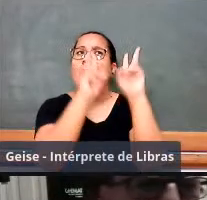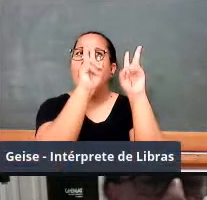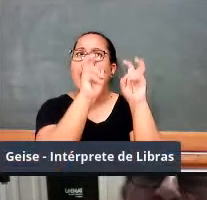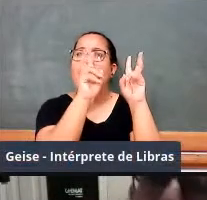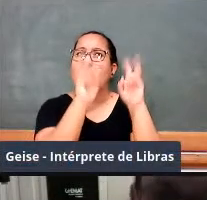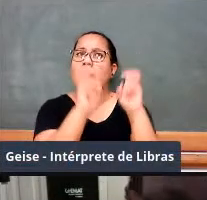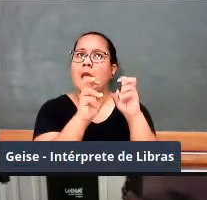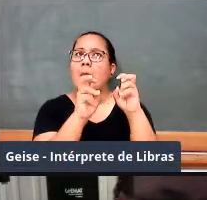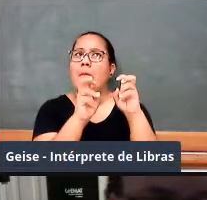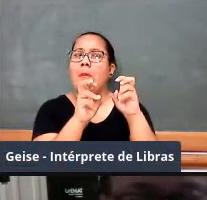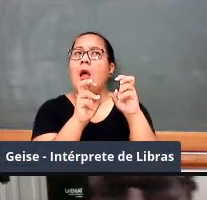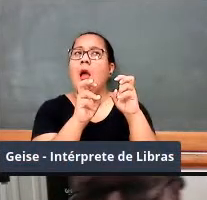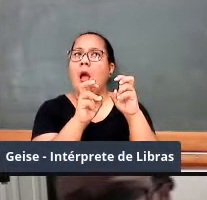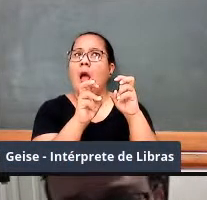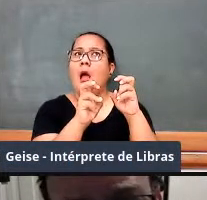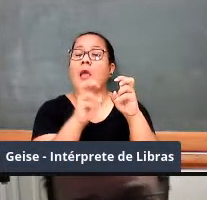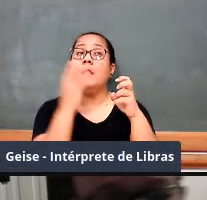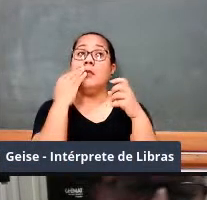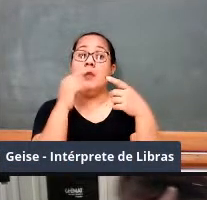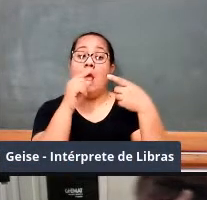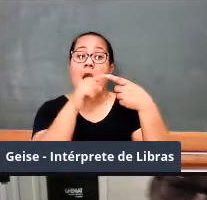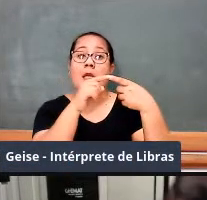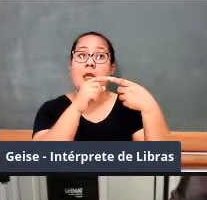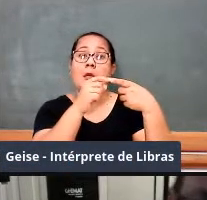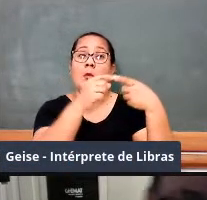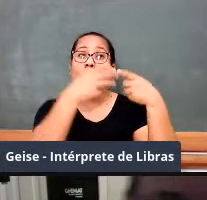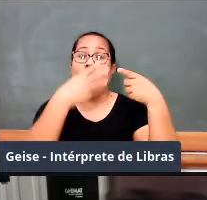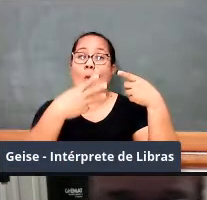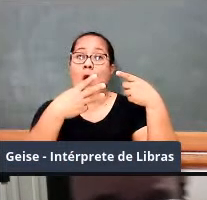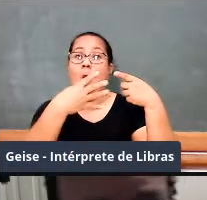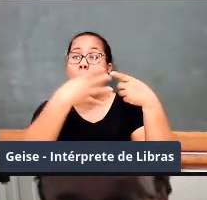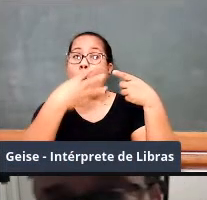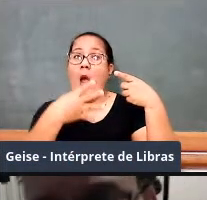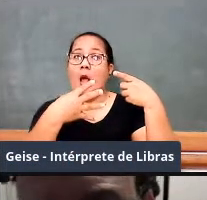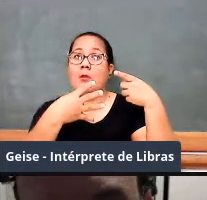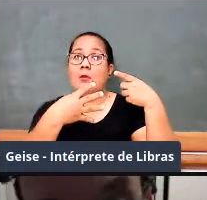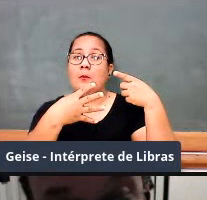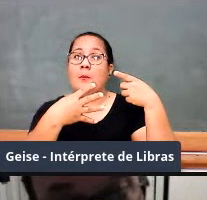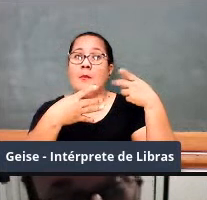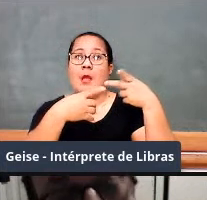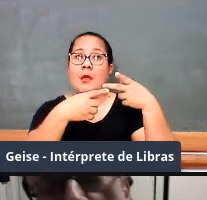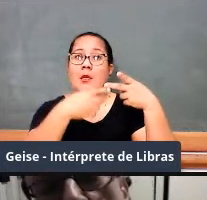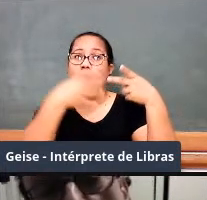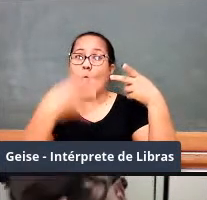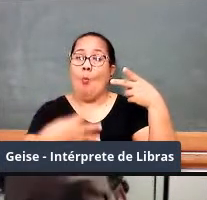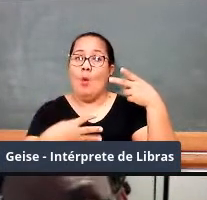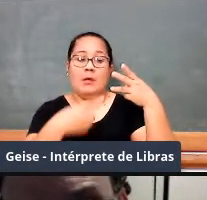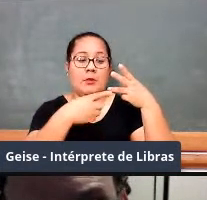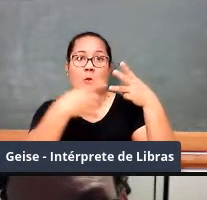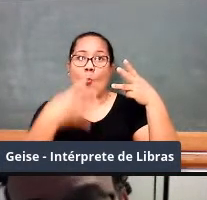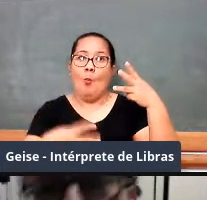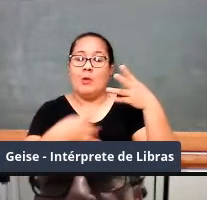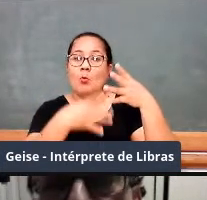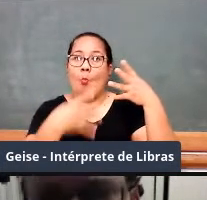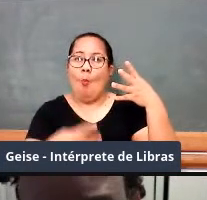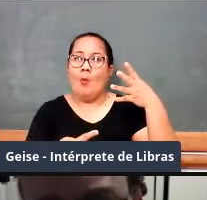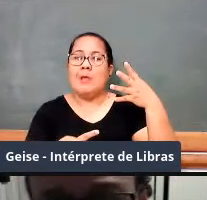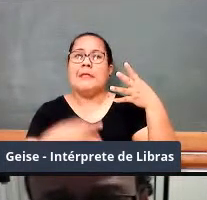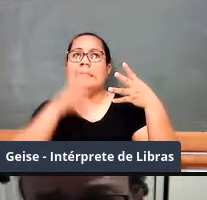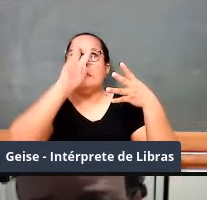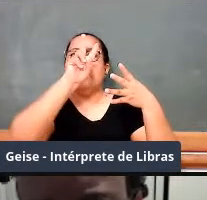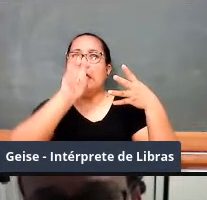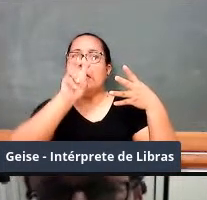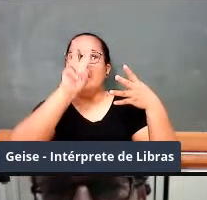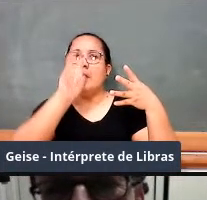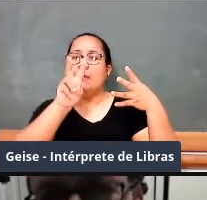blocos, relações e funções, campos numéricos, equações e inequações e geometria. Todos eles ensinados